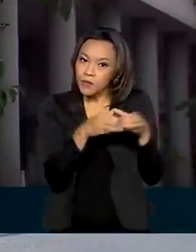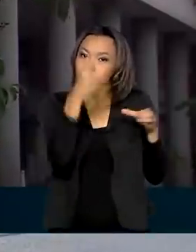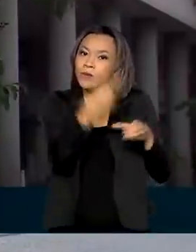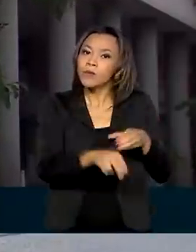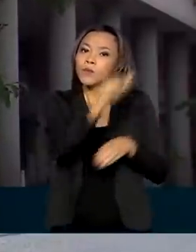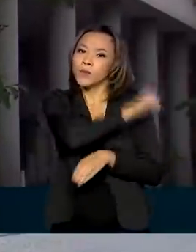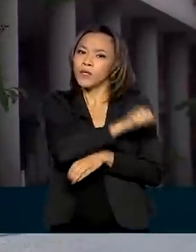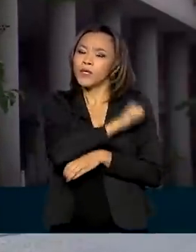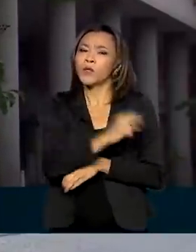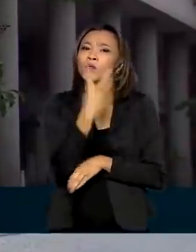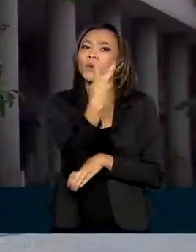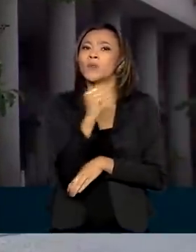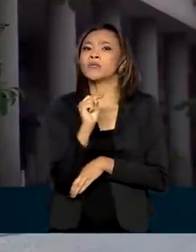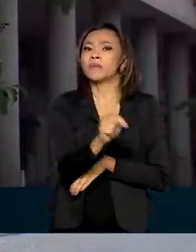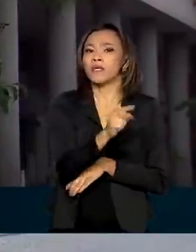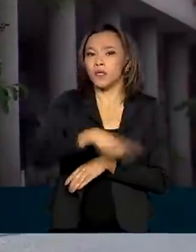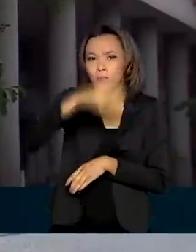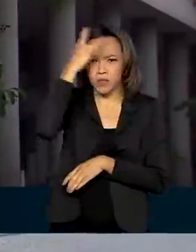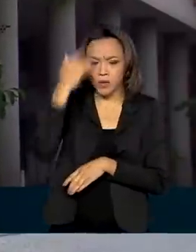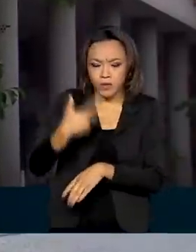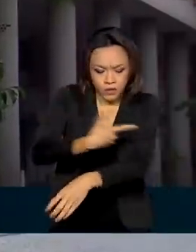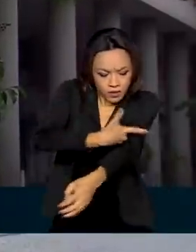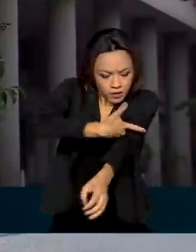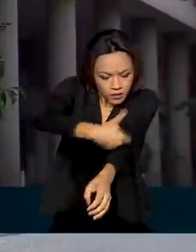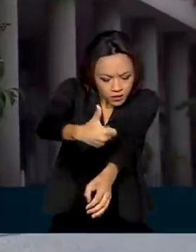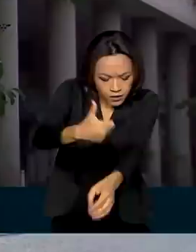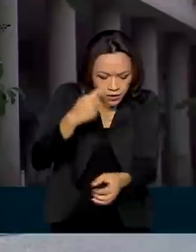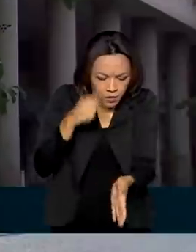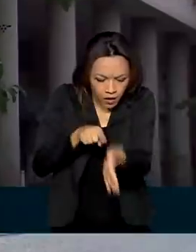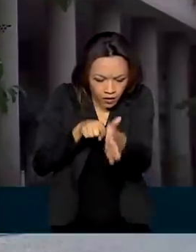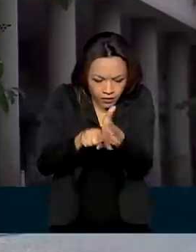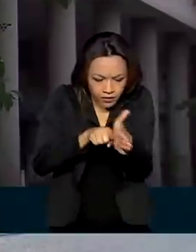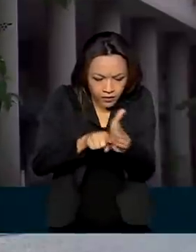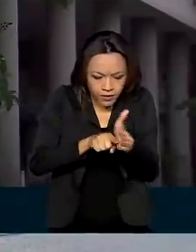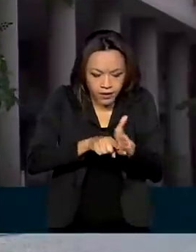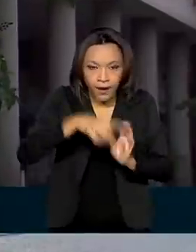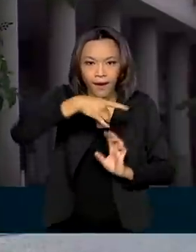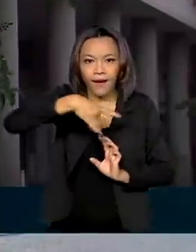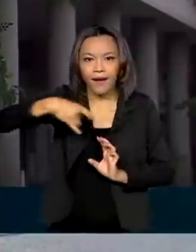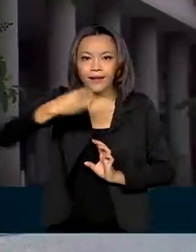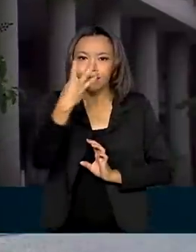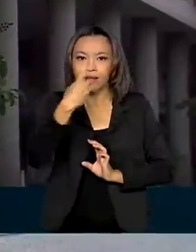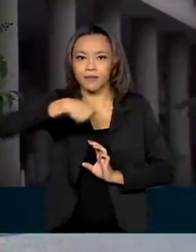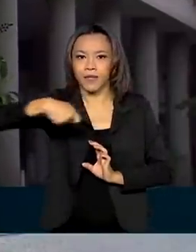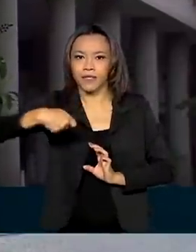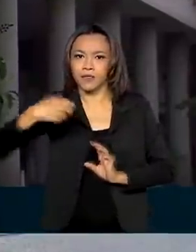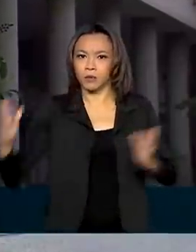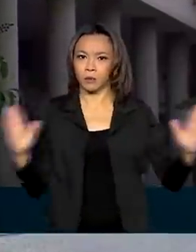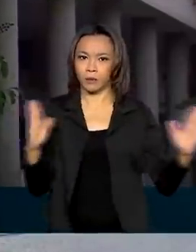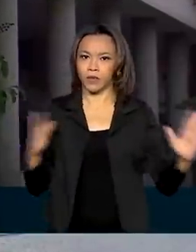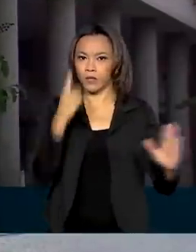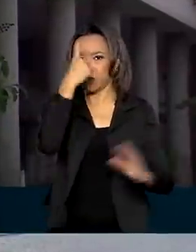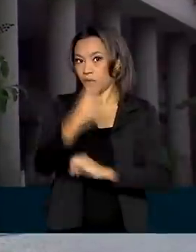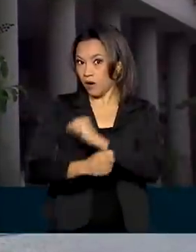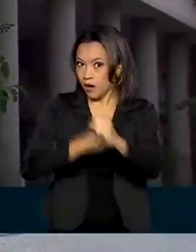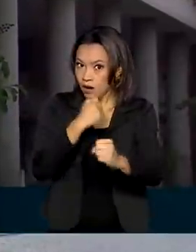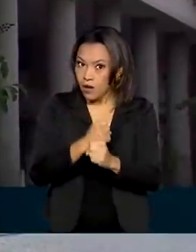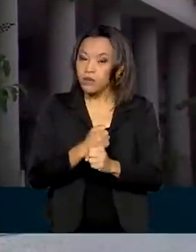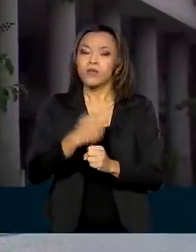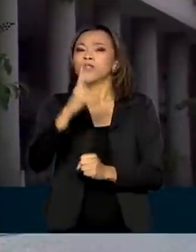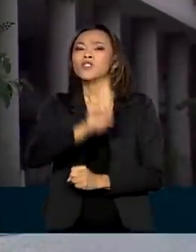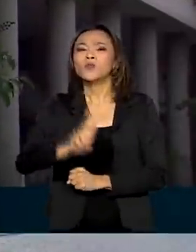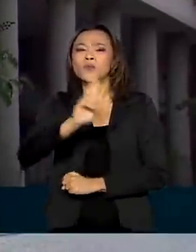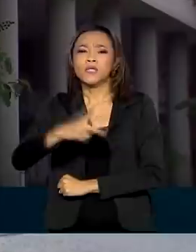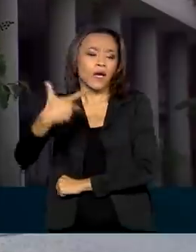pessoas, que vão ter amostras de sangue coletadas e analisadas a cada 3 meses, pelo período de 1 ano. A vantagem de se usar a